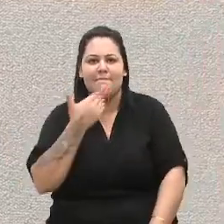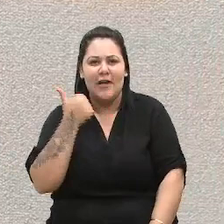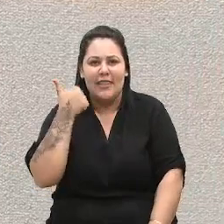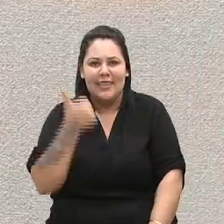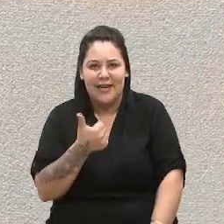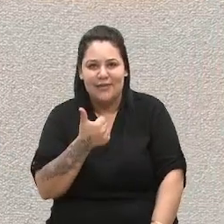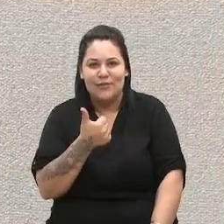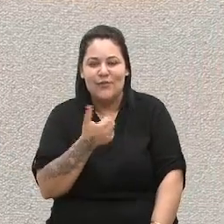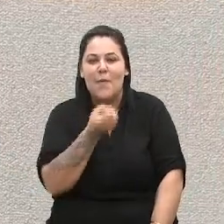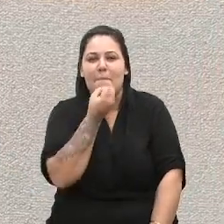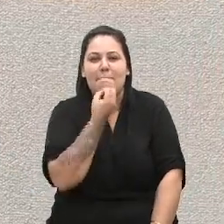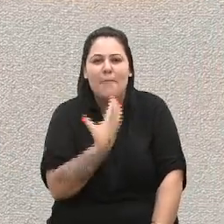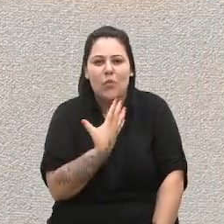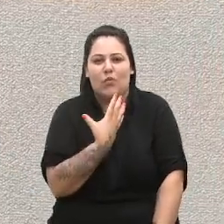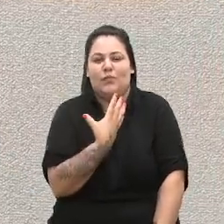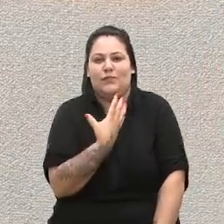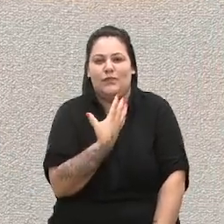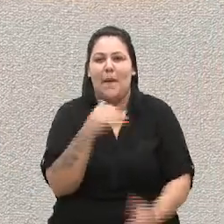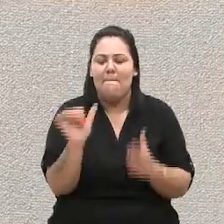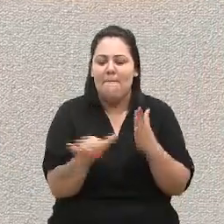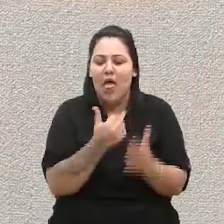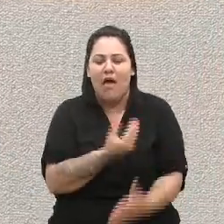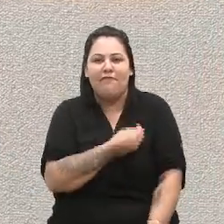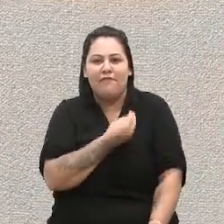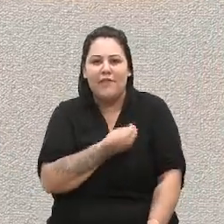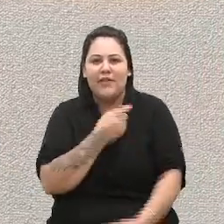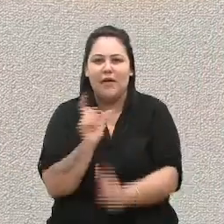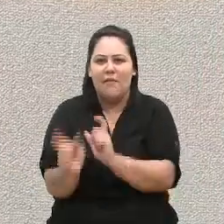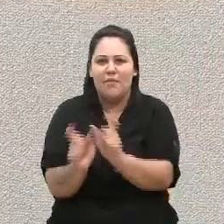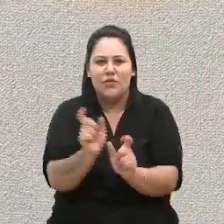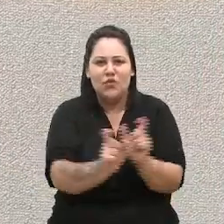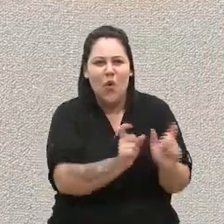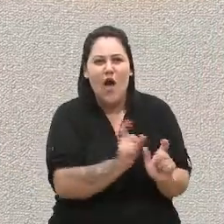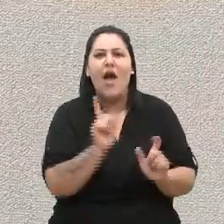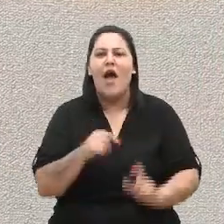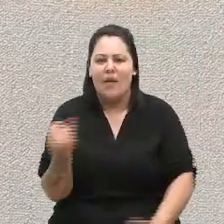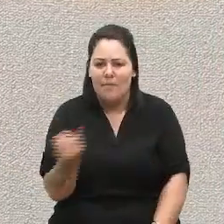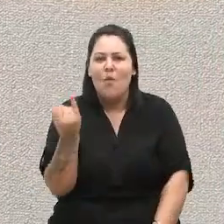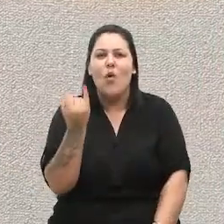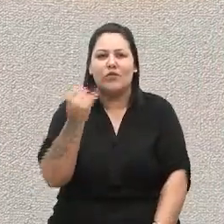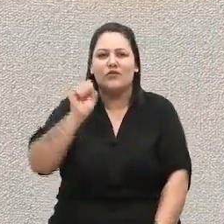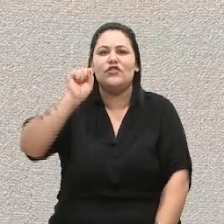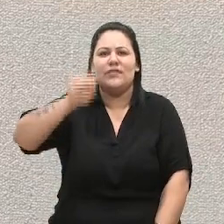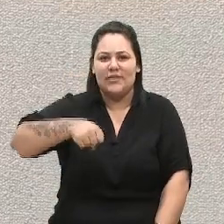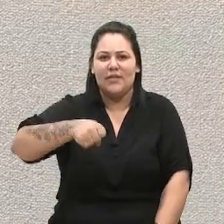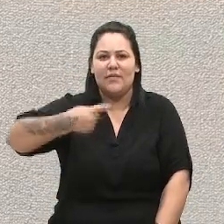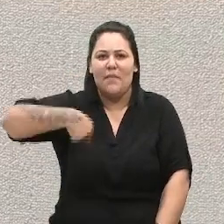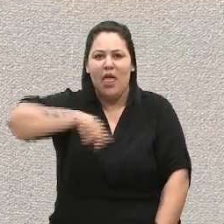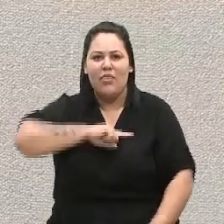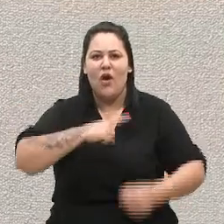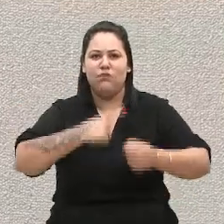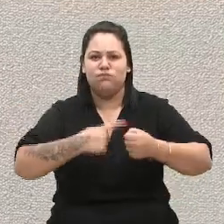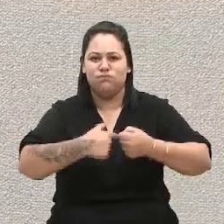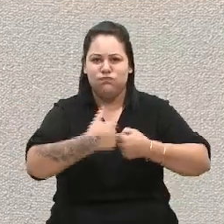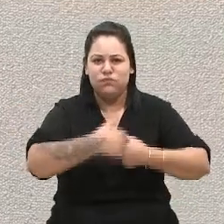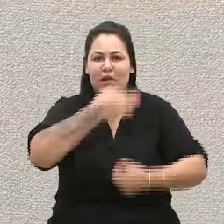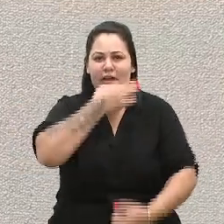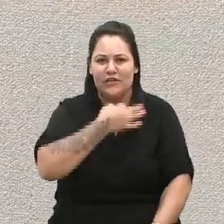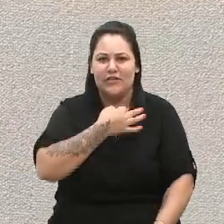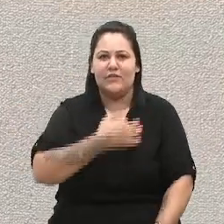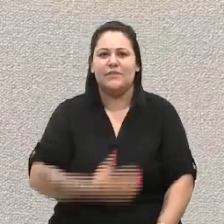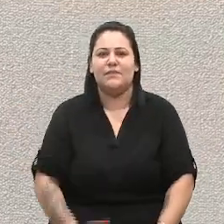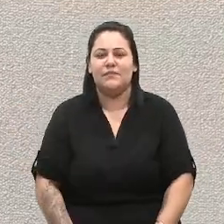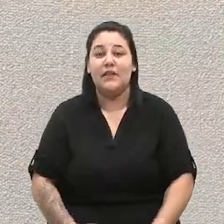melhorar a vida de muita gente e é de fundamental importância para a nossa cidade de Caxias do Sul.